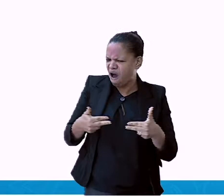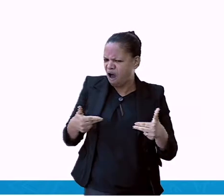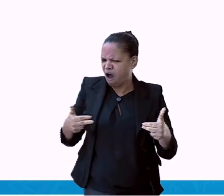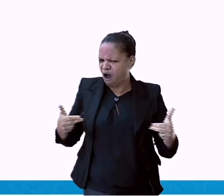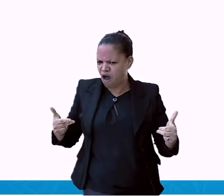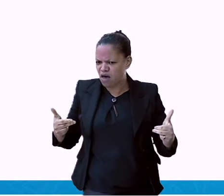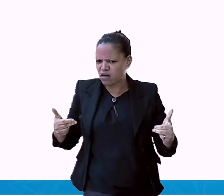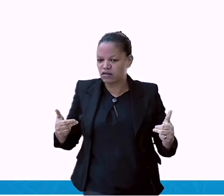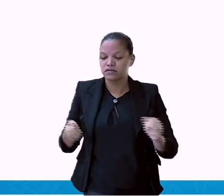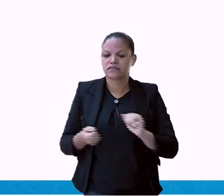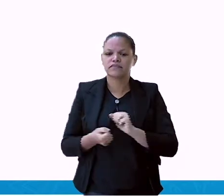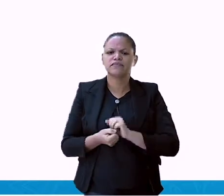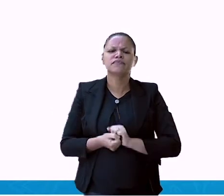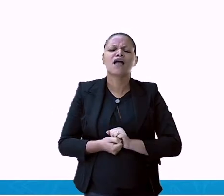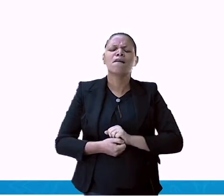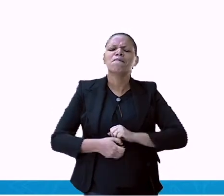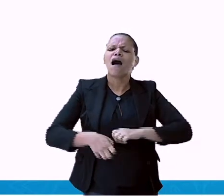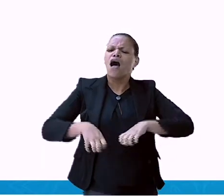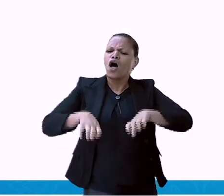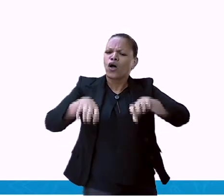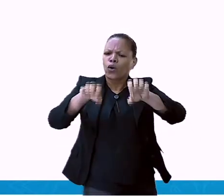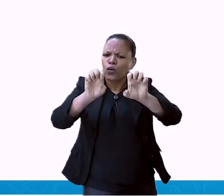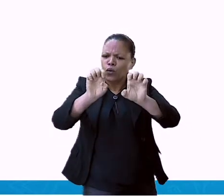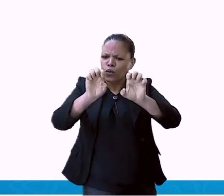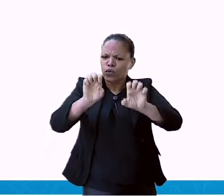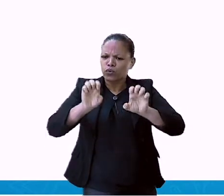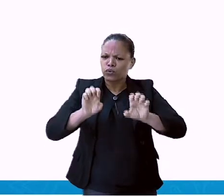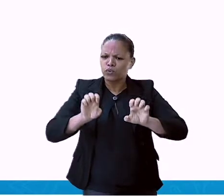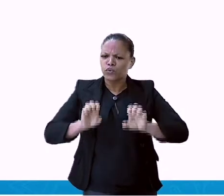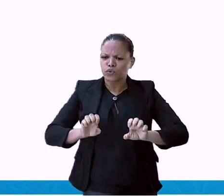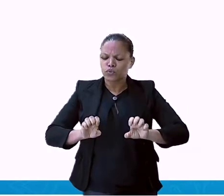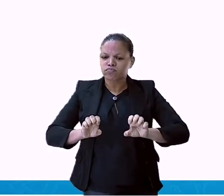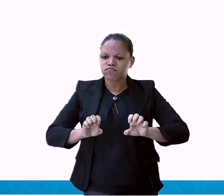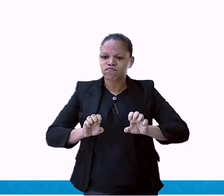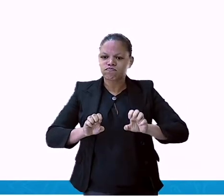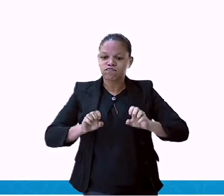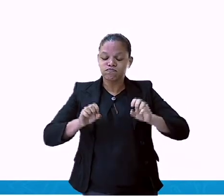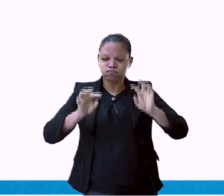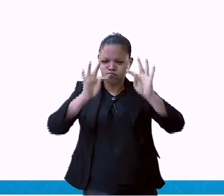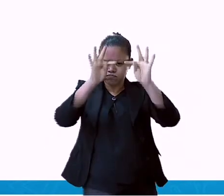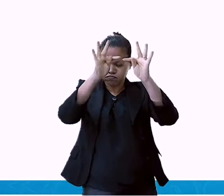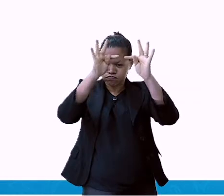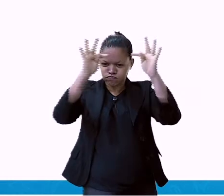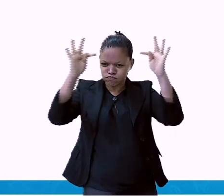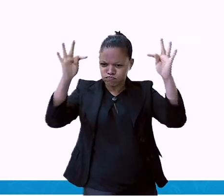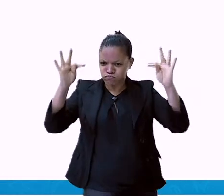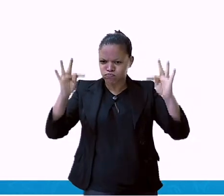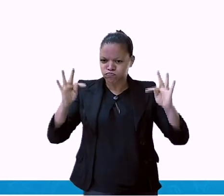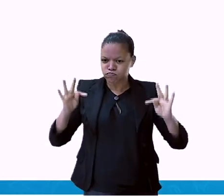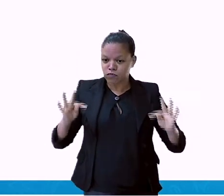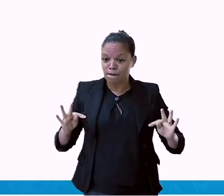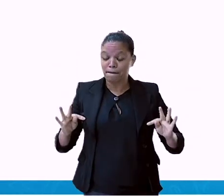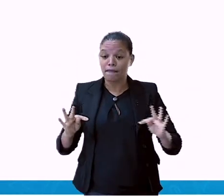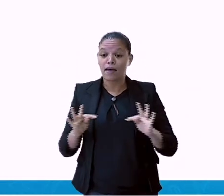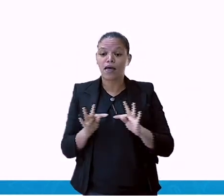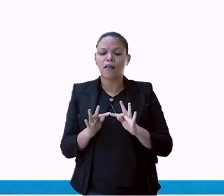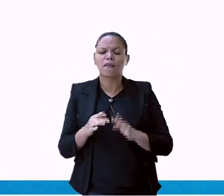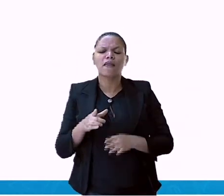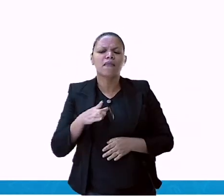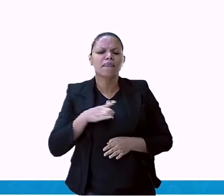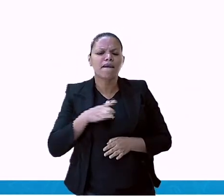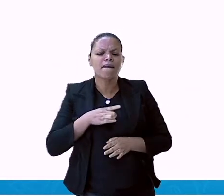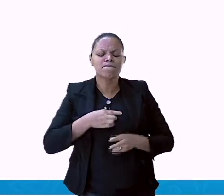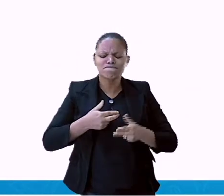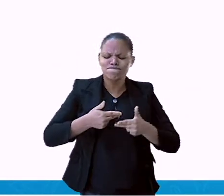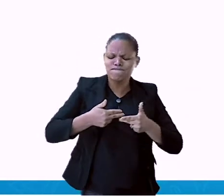Para dentro da estrutura de uma tabela, nós conseguimos verificar e colocar diversos dados e informações.